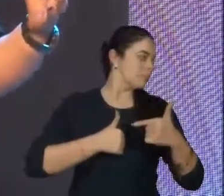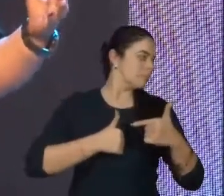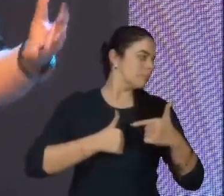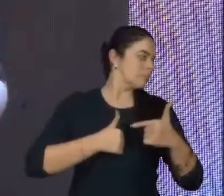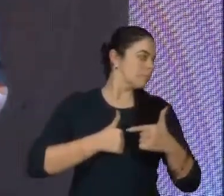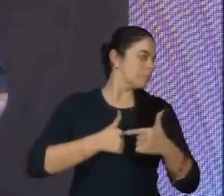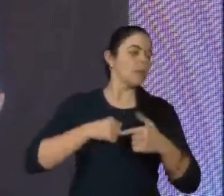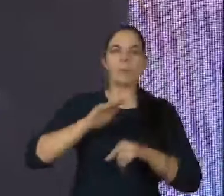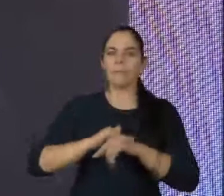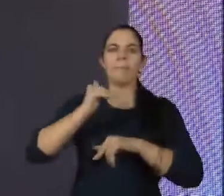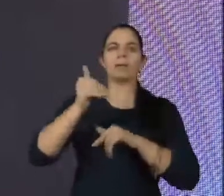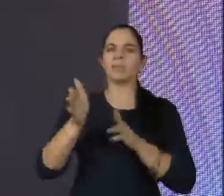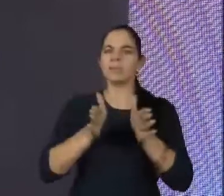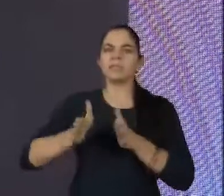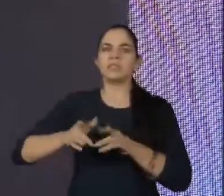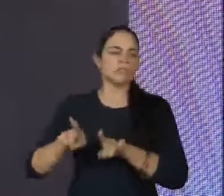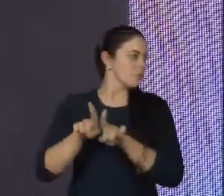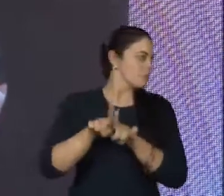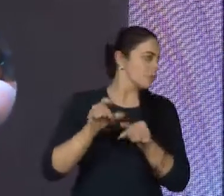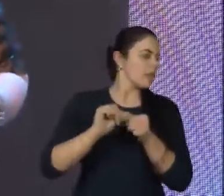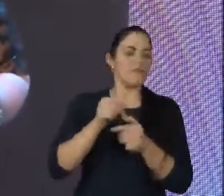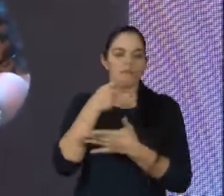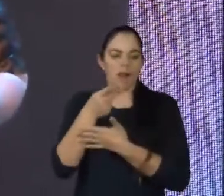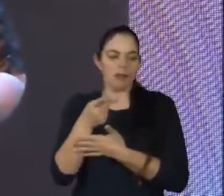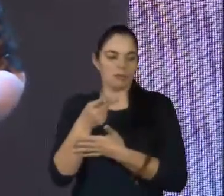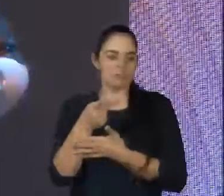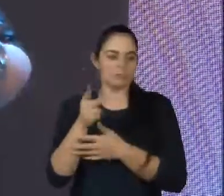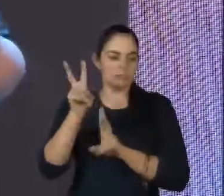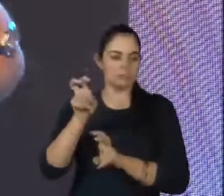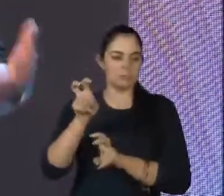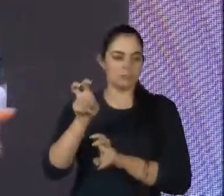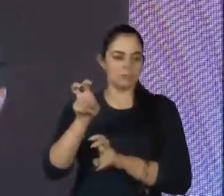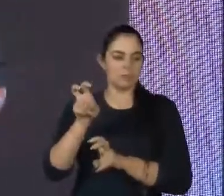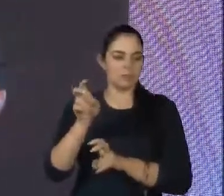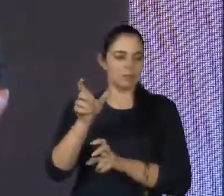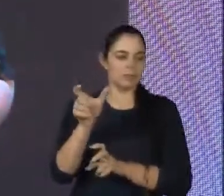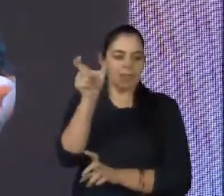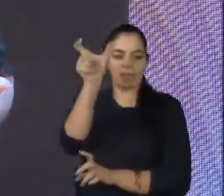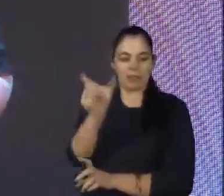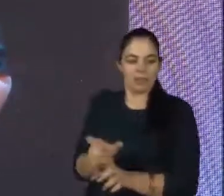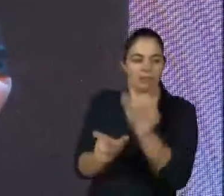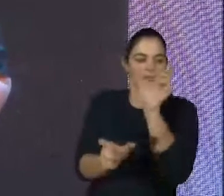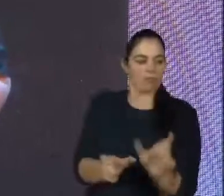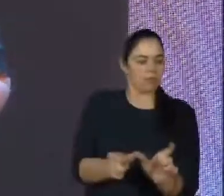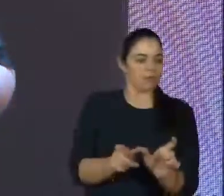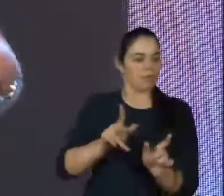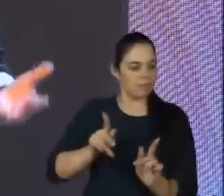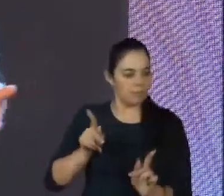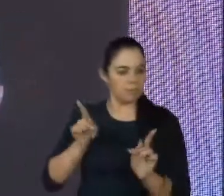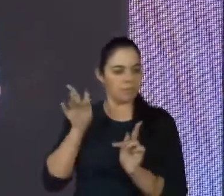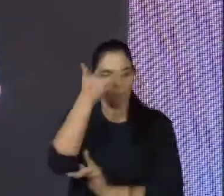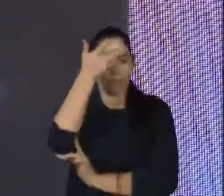mais acessível também, né? Para a gente falar sobre se identificar com pessoas, ter